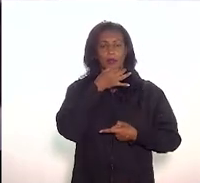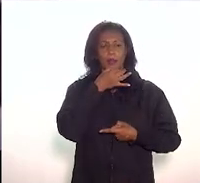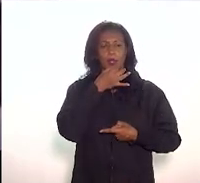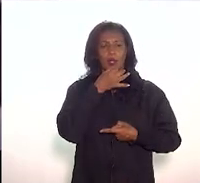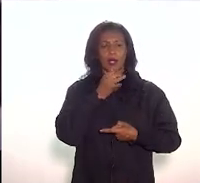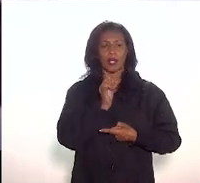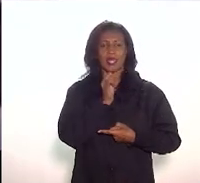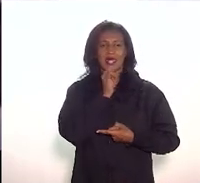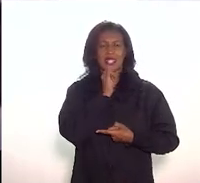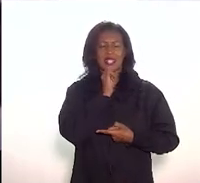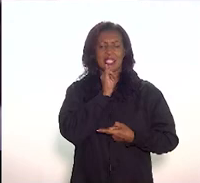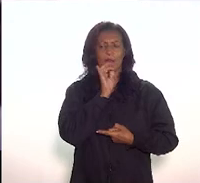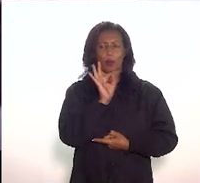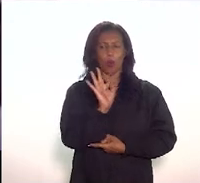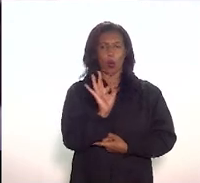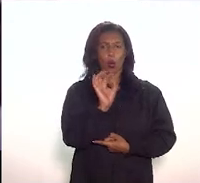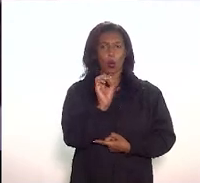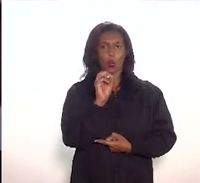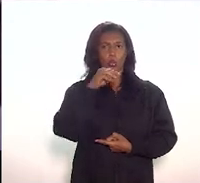dos tombamentos,